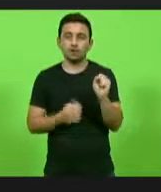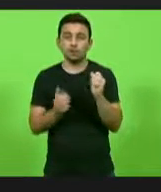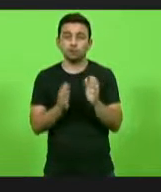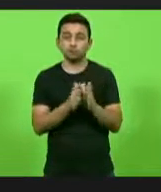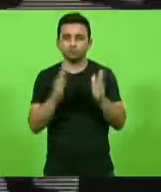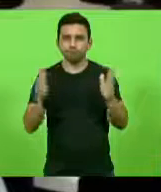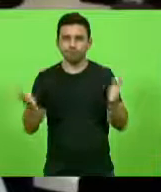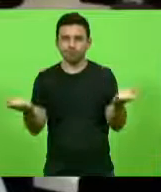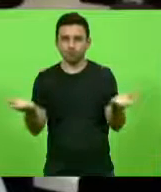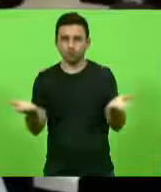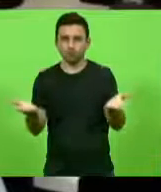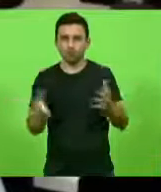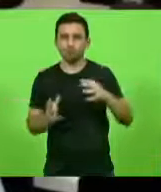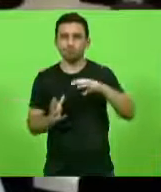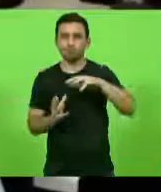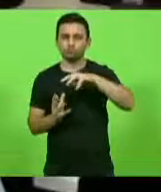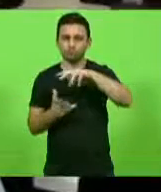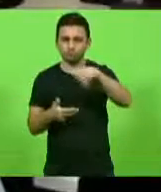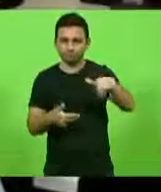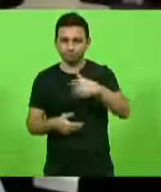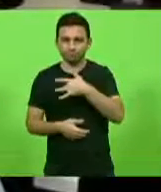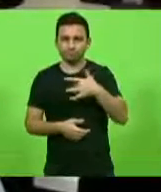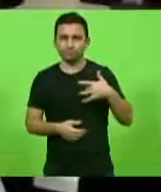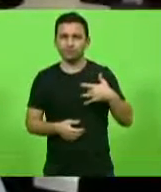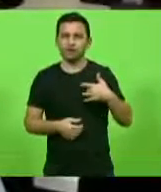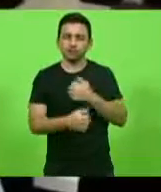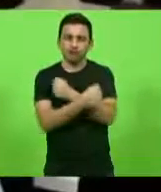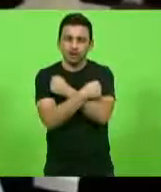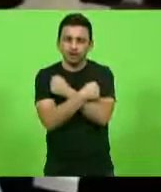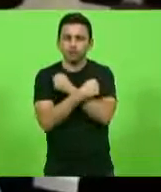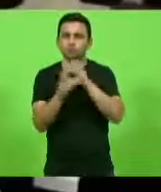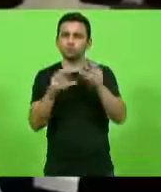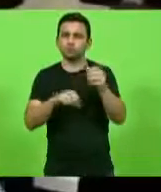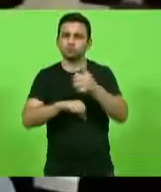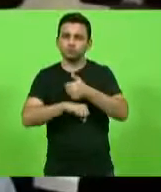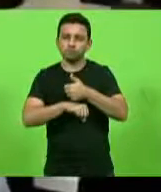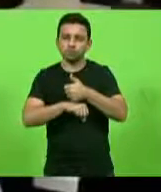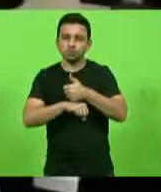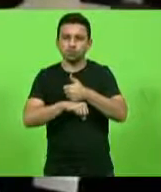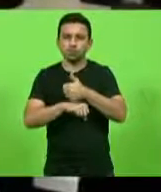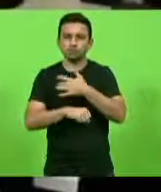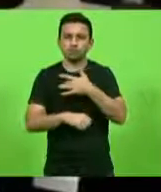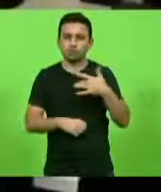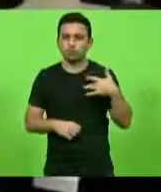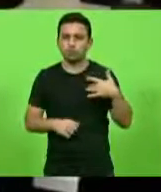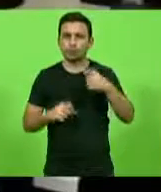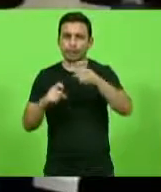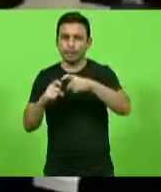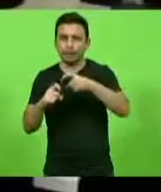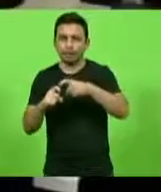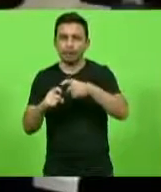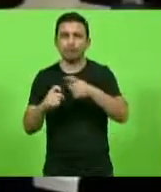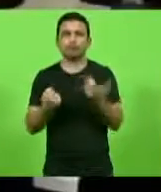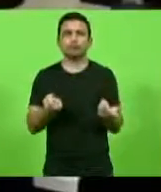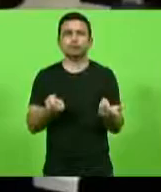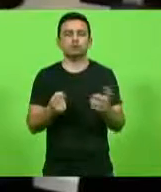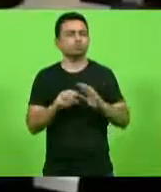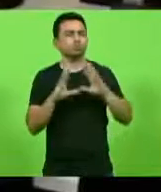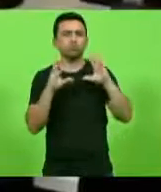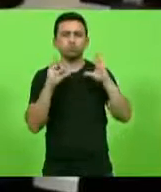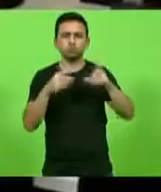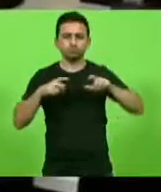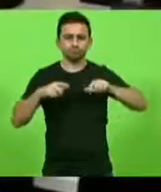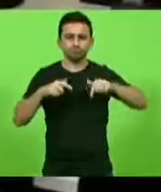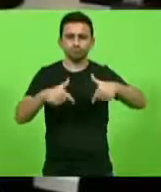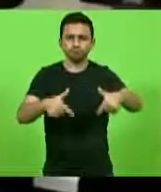Saúde um abraço a todos os profissionais de saúde. não apenas aos médicos, sou o médico, mas todos que estão principalmente na linha de